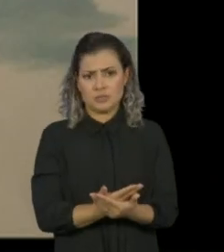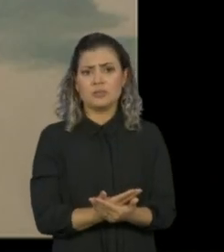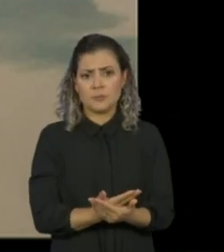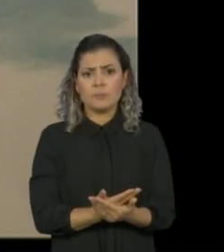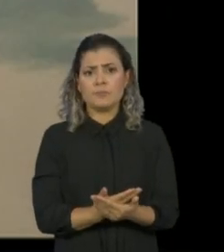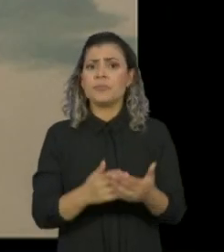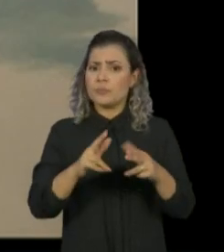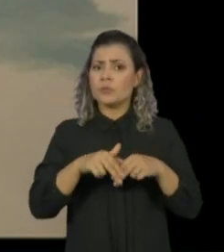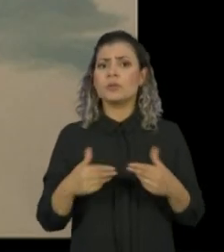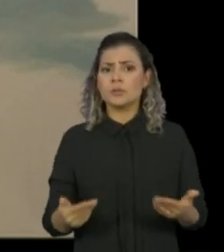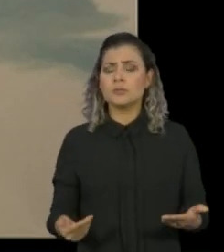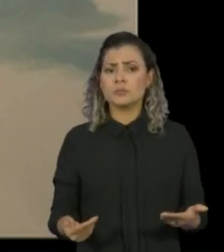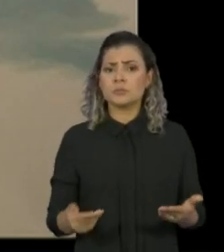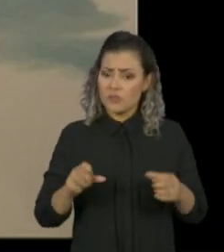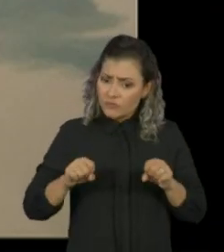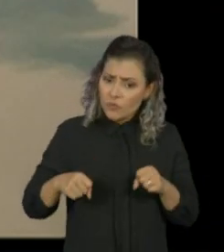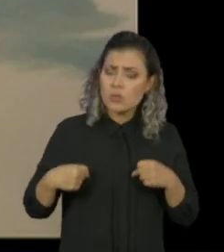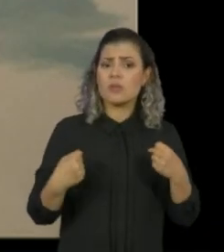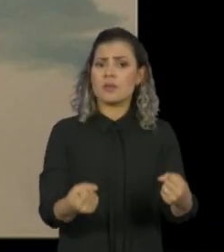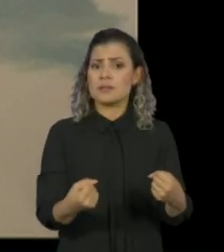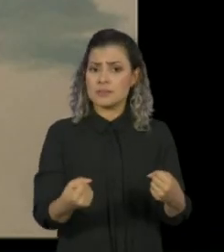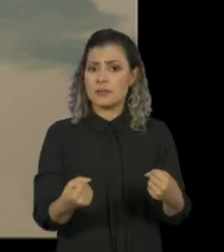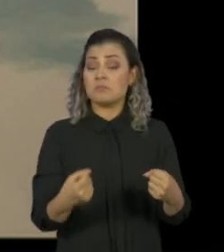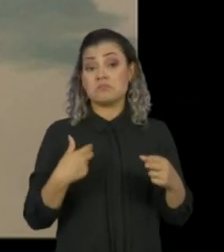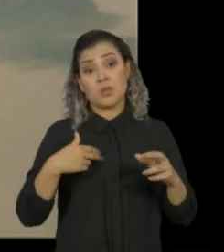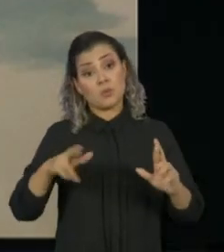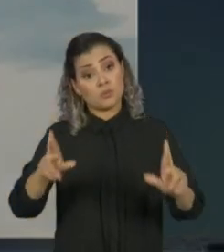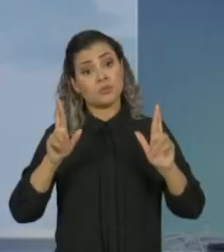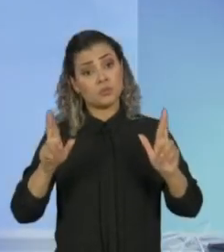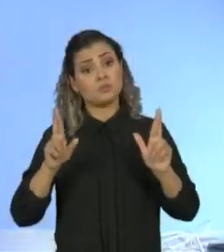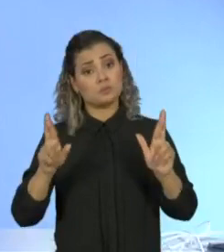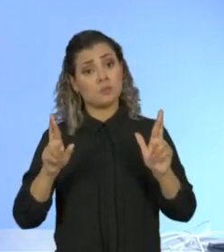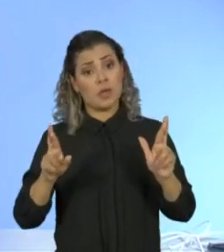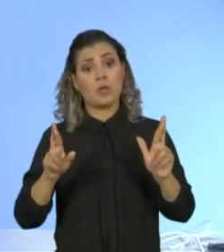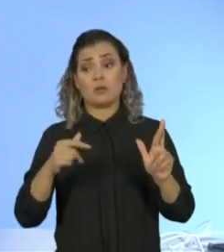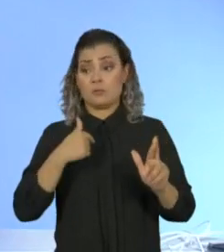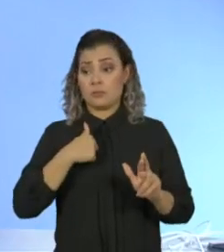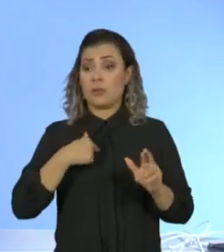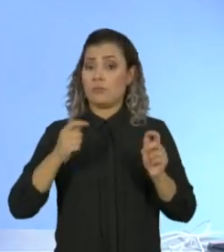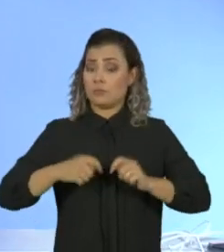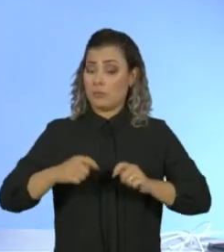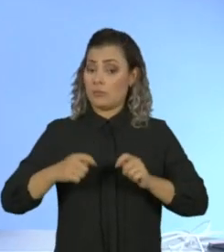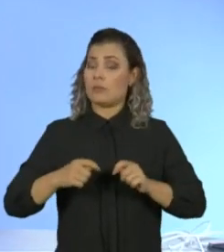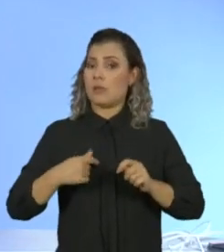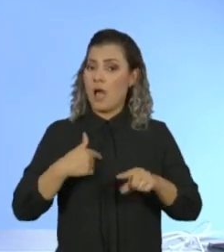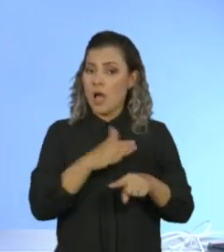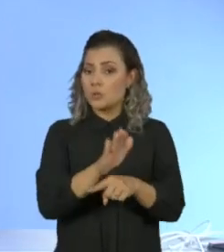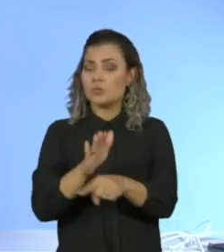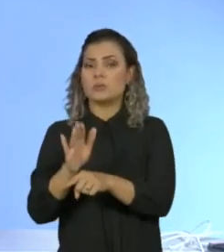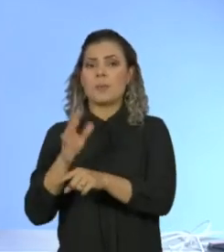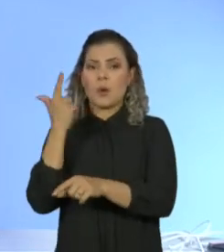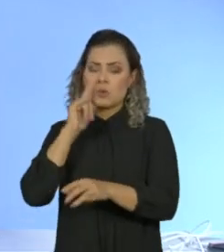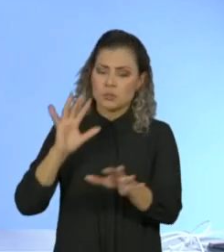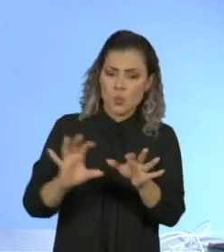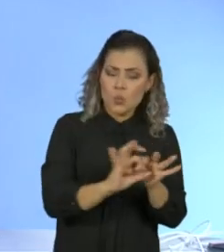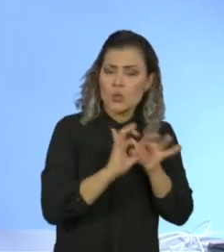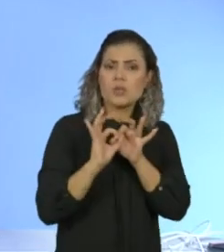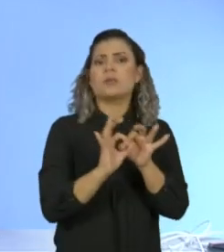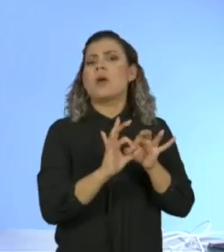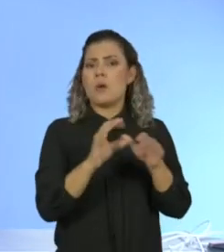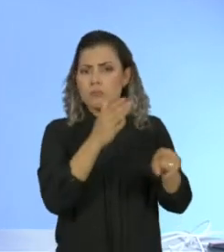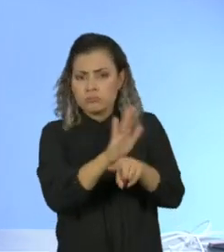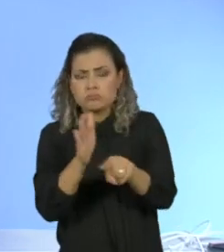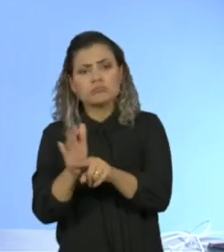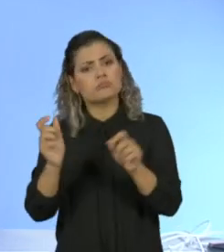de nos unirmos, de fortalecer isso. E eu espero que o que eu puder contribuir para fazer essa união, para ajudar nessa união,